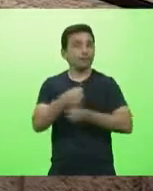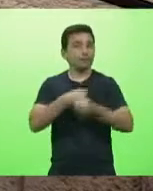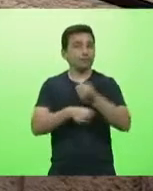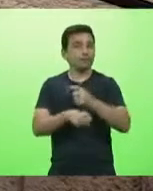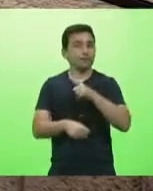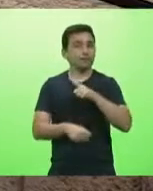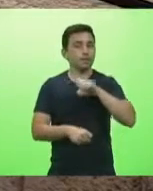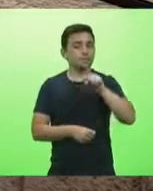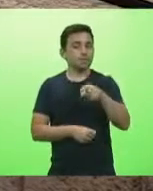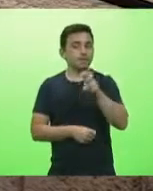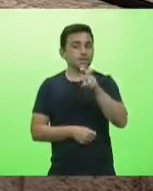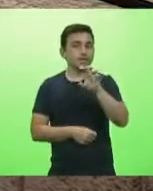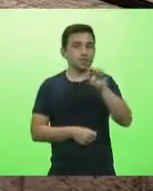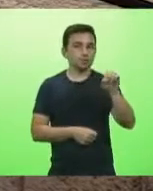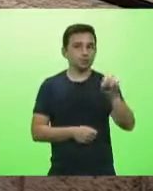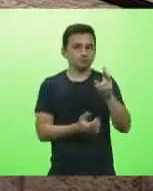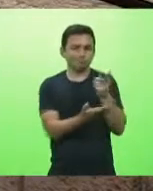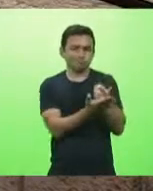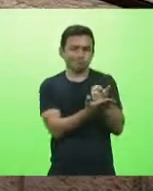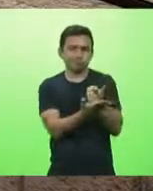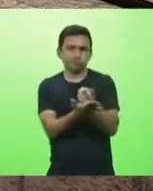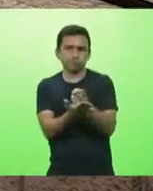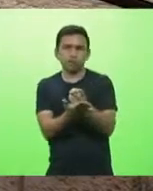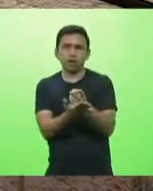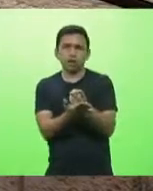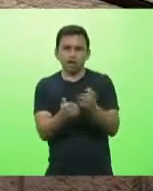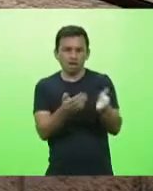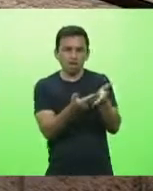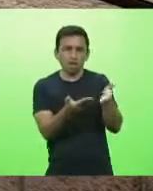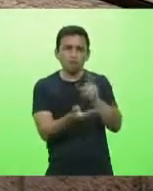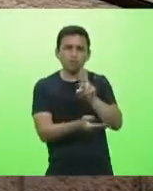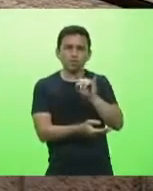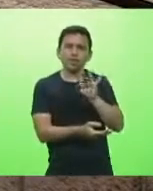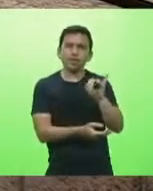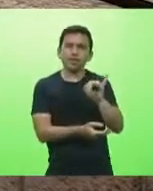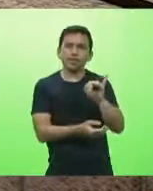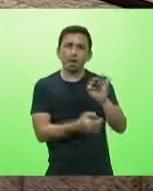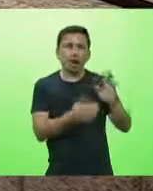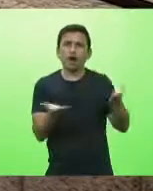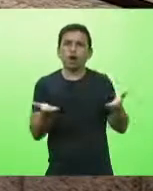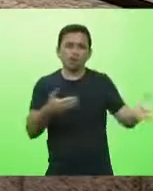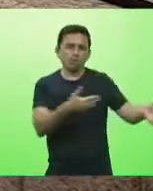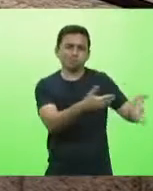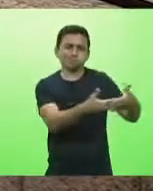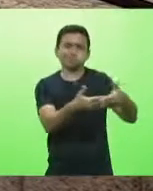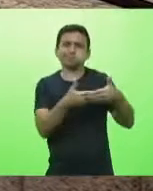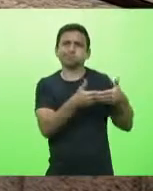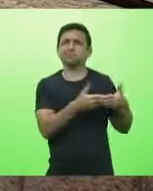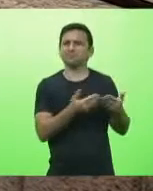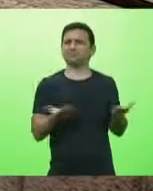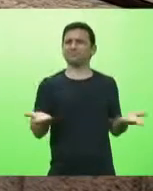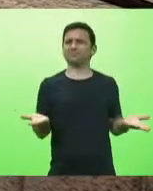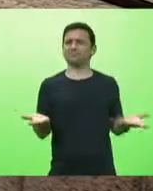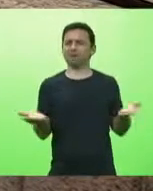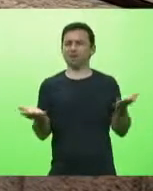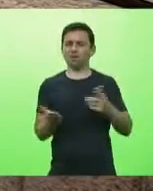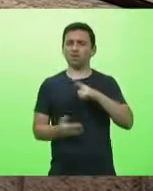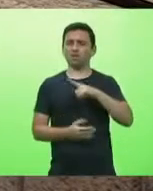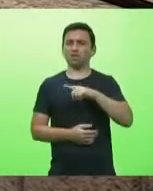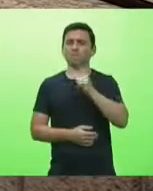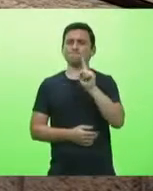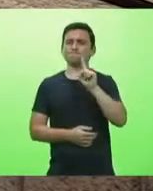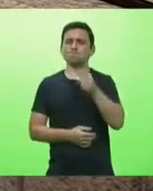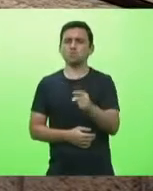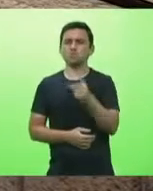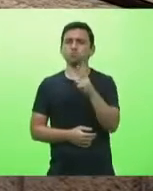1500 leitos de UTI foram desativados um monte de leitos agora estamos aí com 1200 1300 leitos falei com o